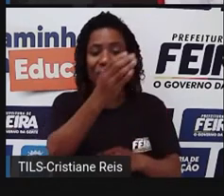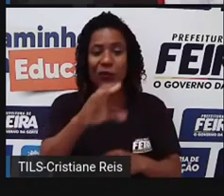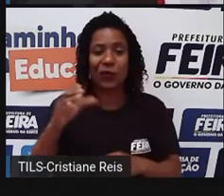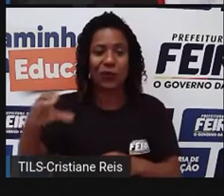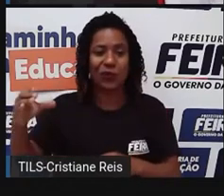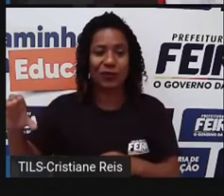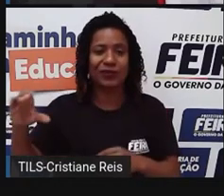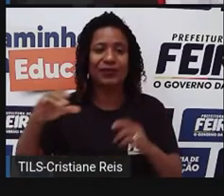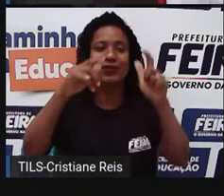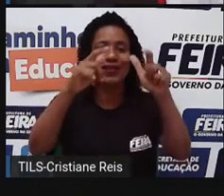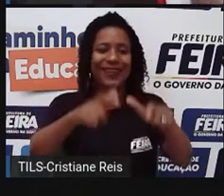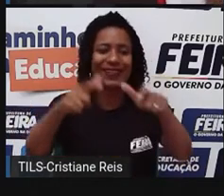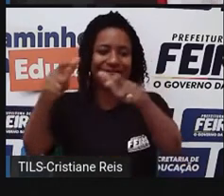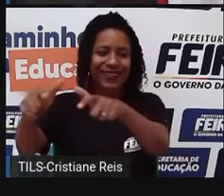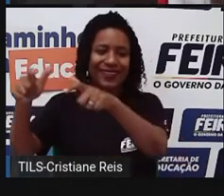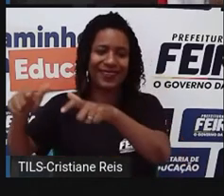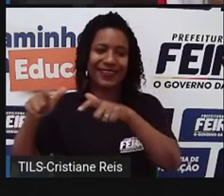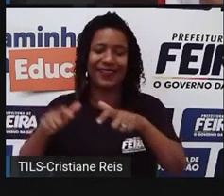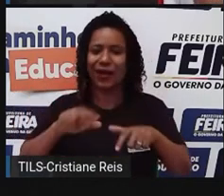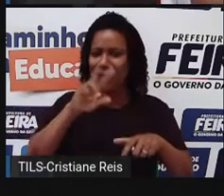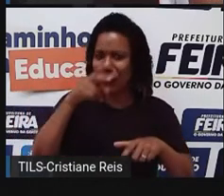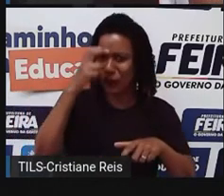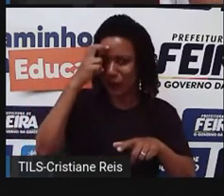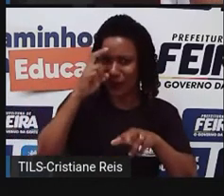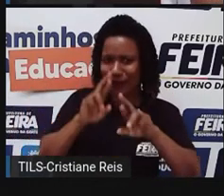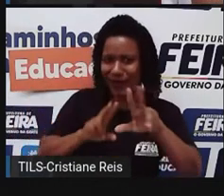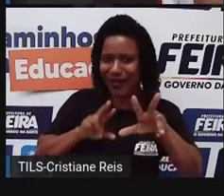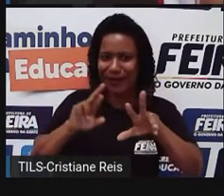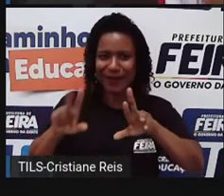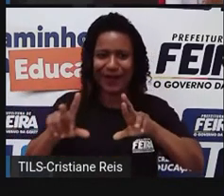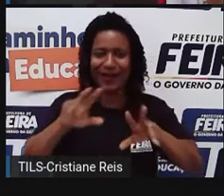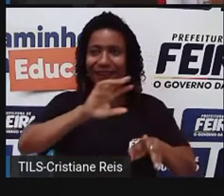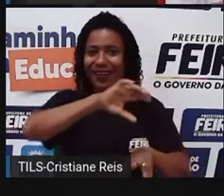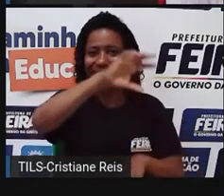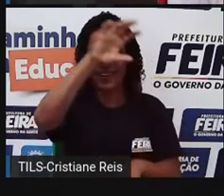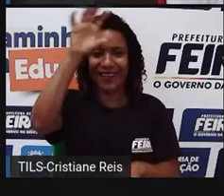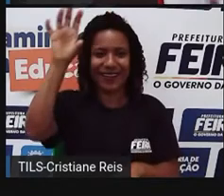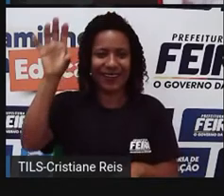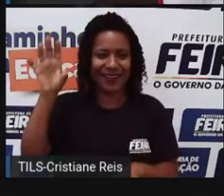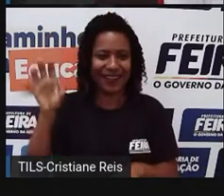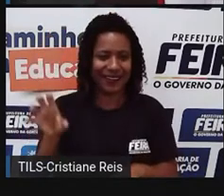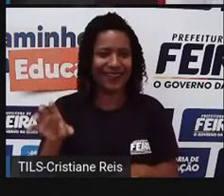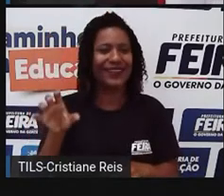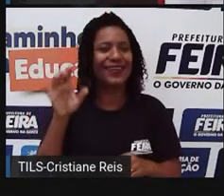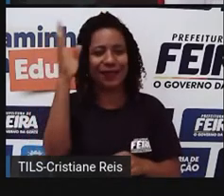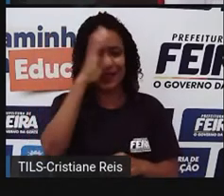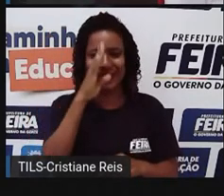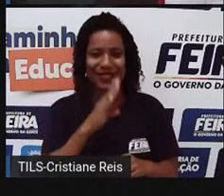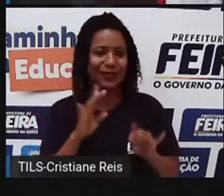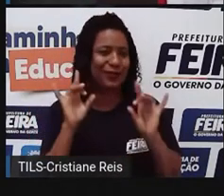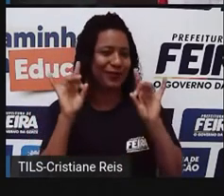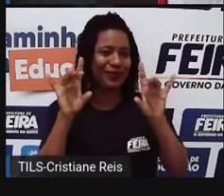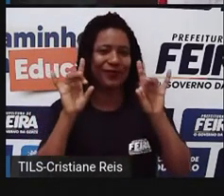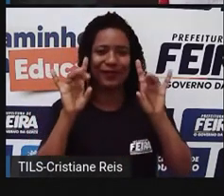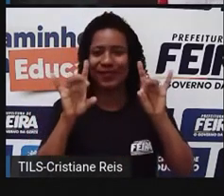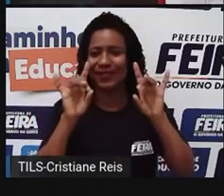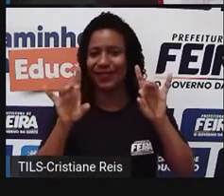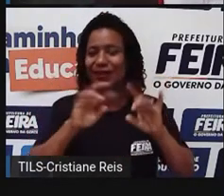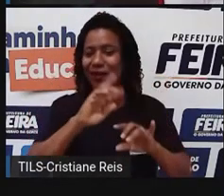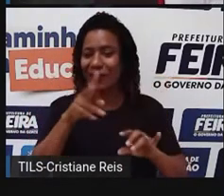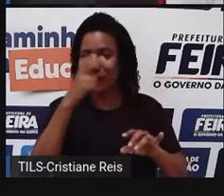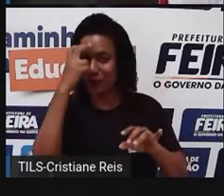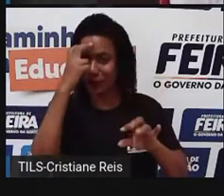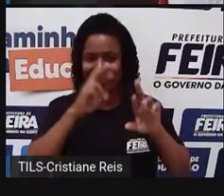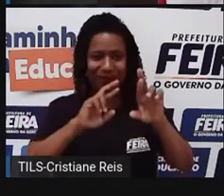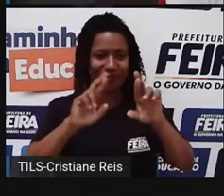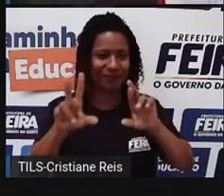região cultura totalmente diferente uma da outra, né, e isso daí é um privilégio de país que tem uma extensão como